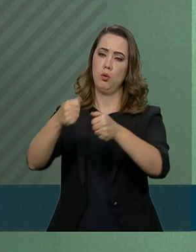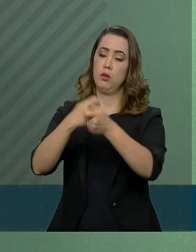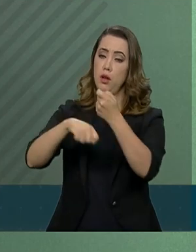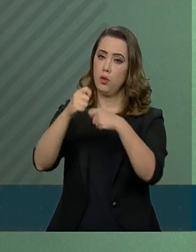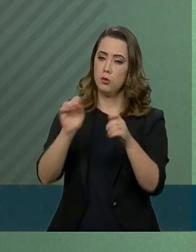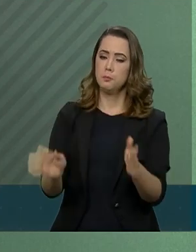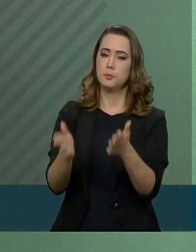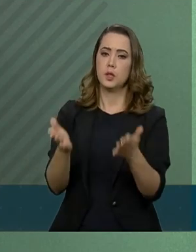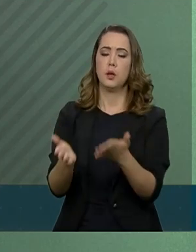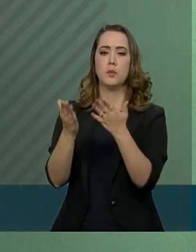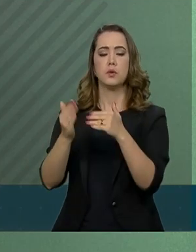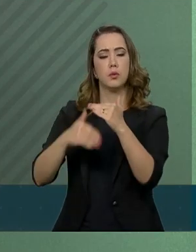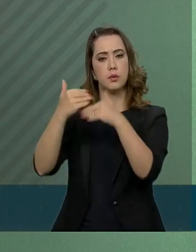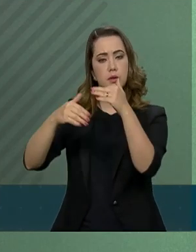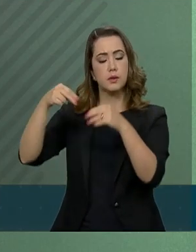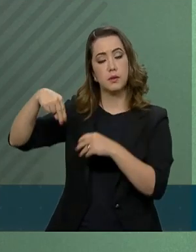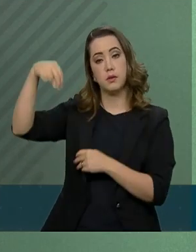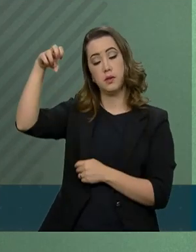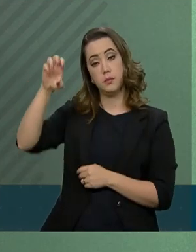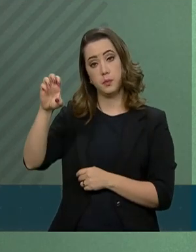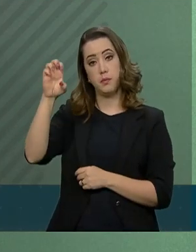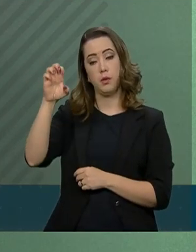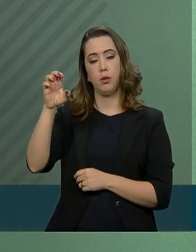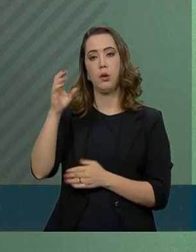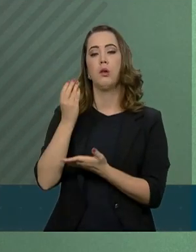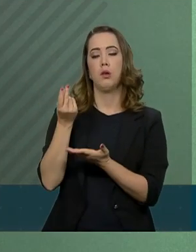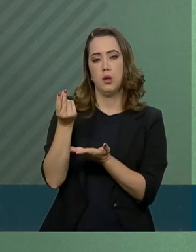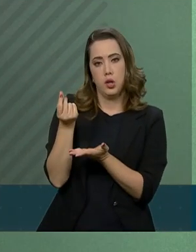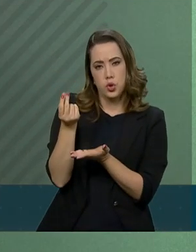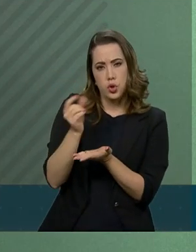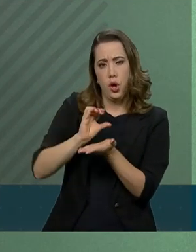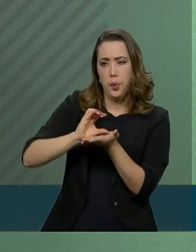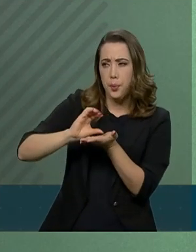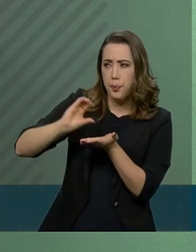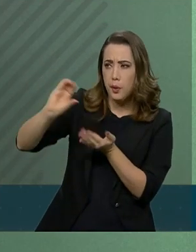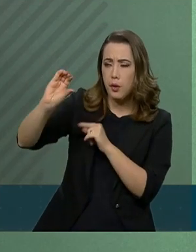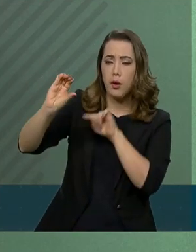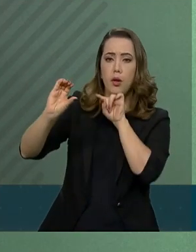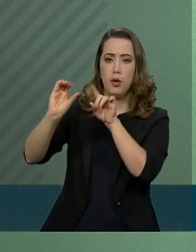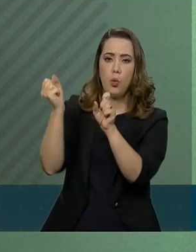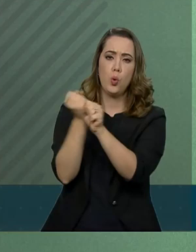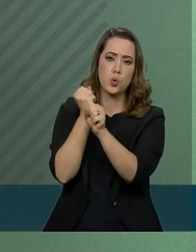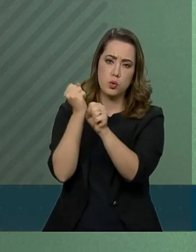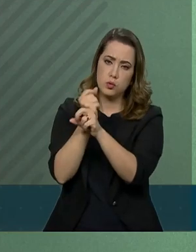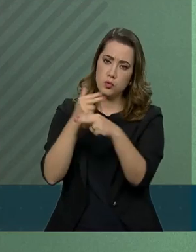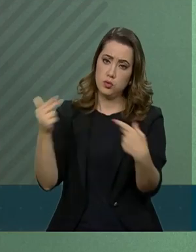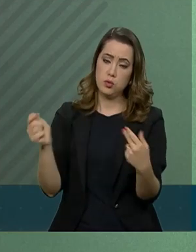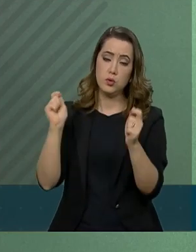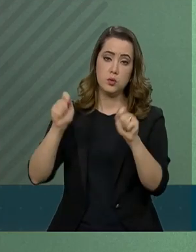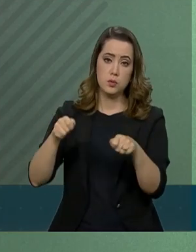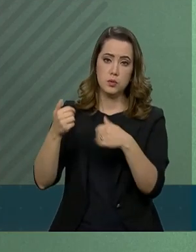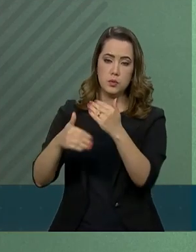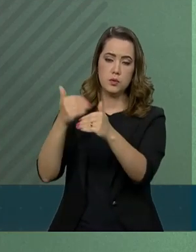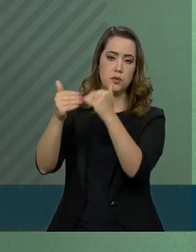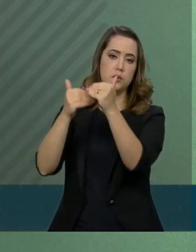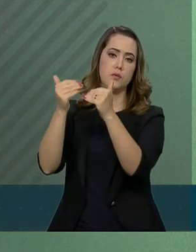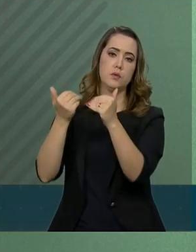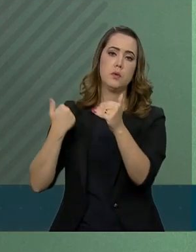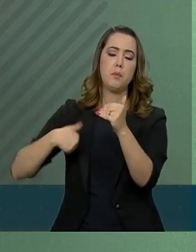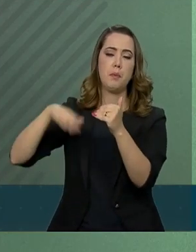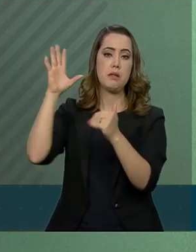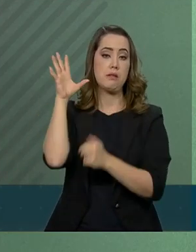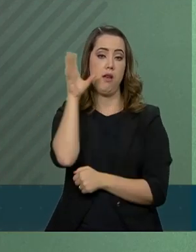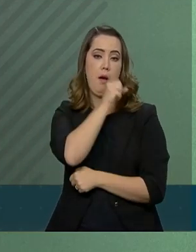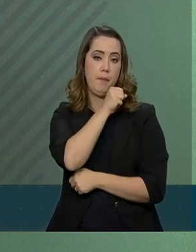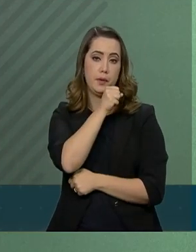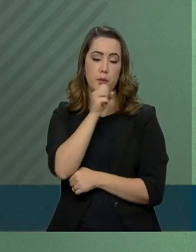crescimento do Nordeste. E investir em infraestrutura permite levar o desenvolvimento de forma mais